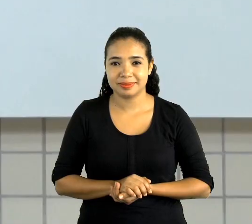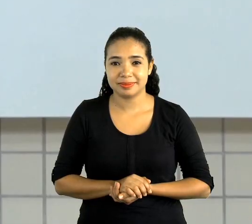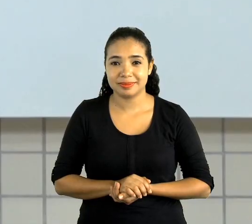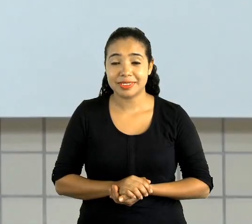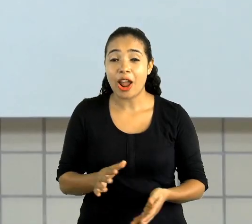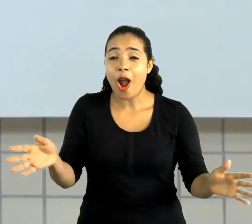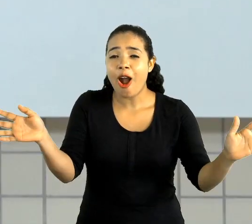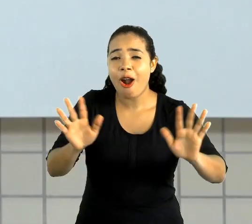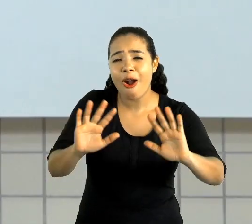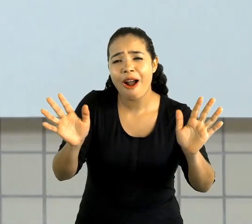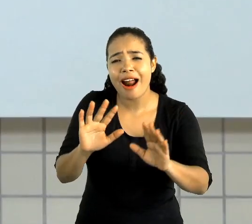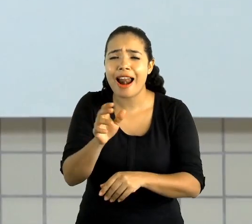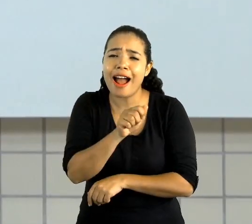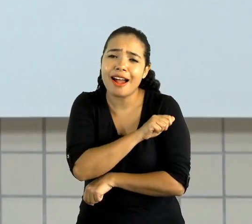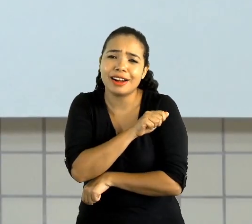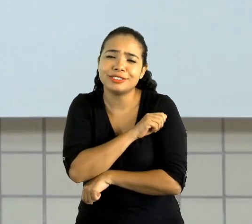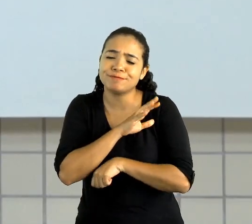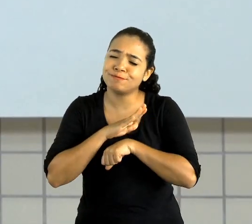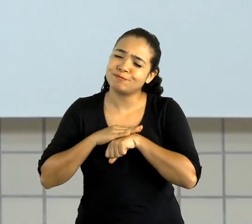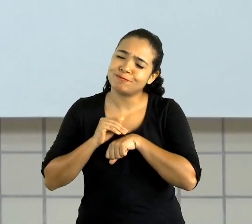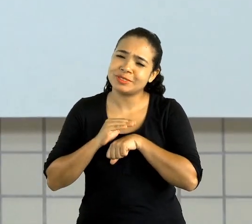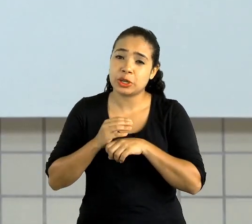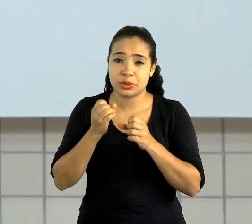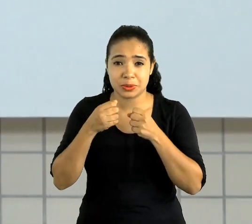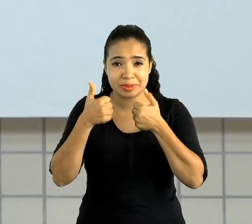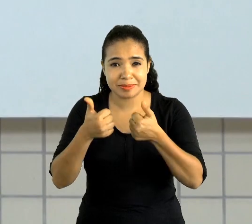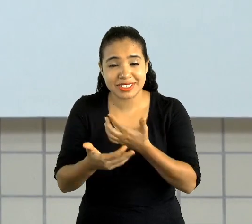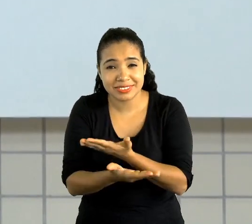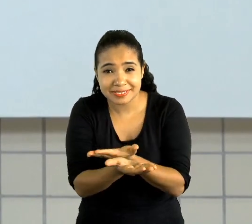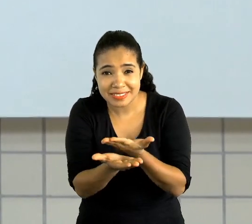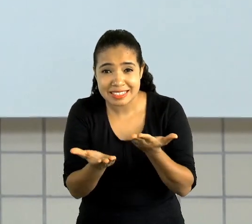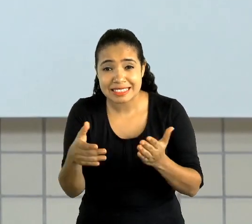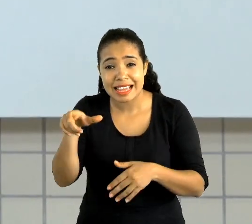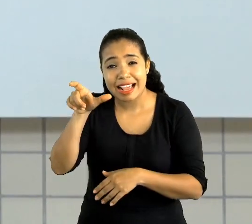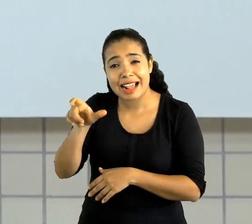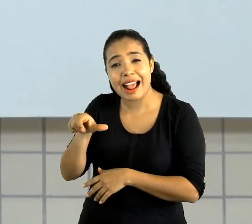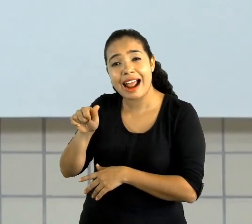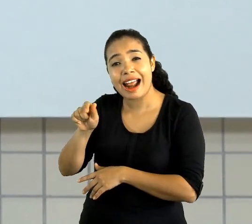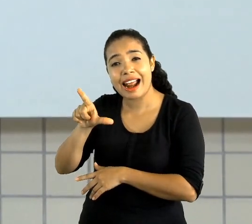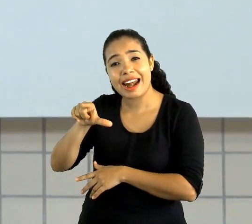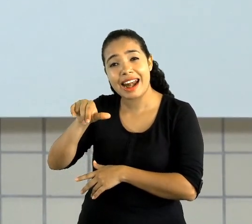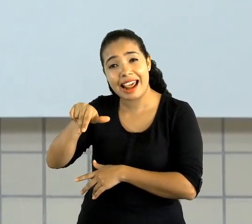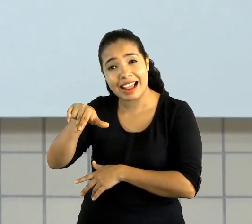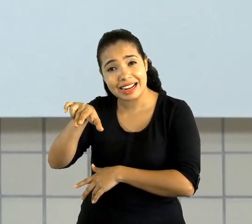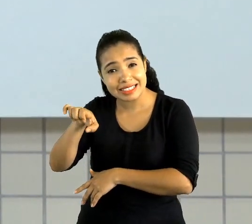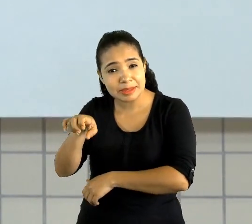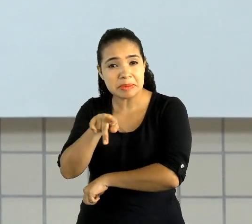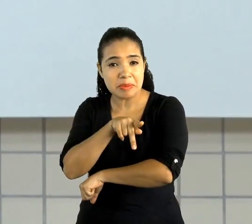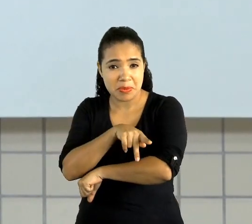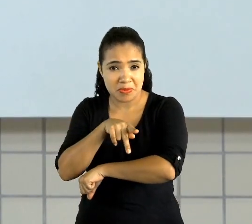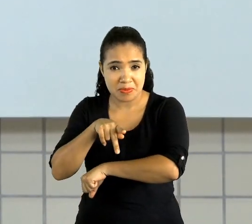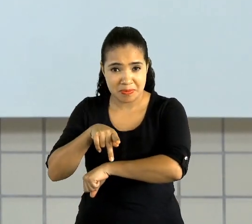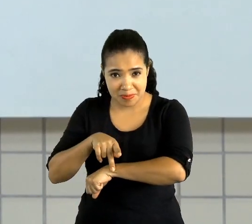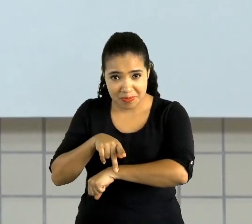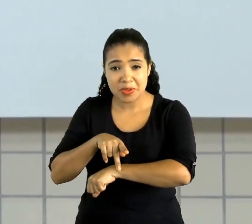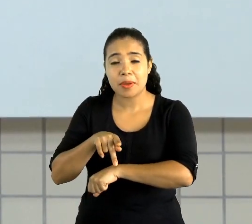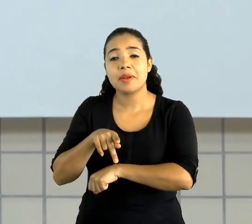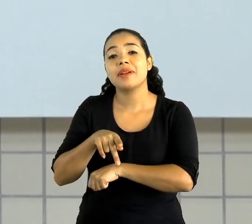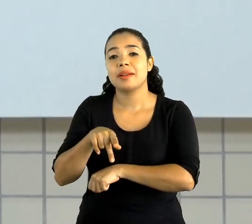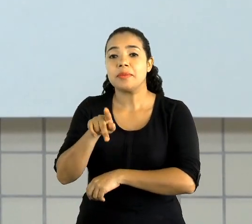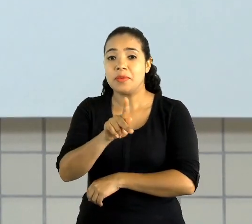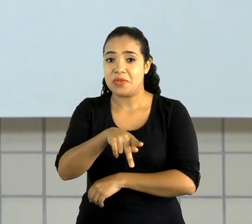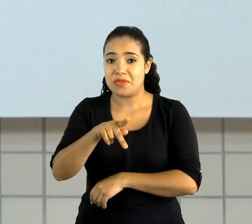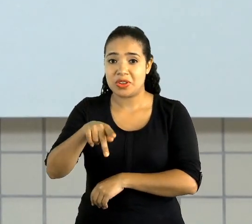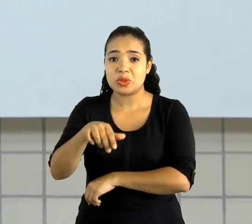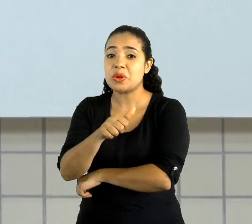Olá, queridos alunos! Tudo bem com vocês? Eu me chamo Aline, sou pedagoga e professora do primeiro